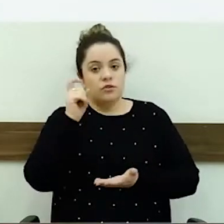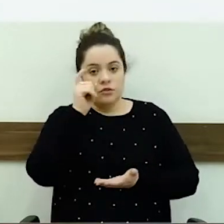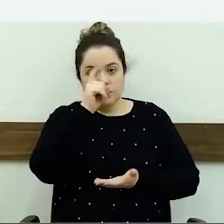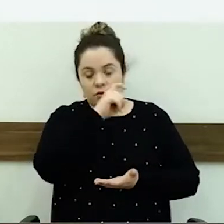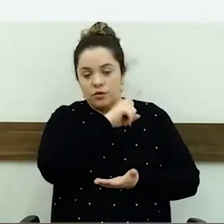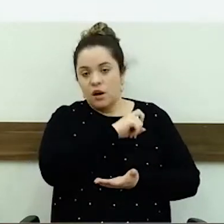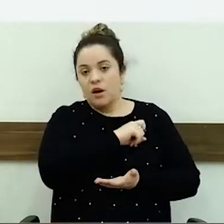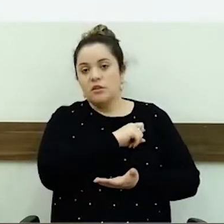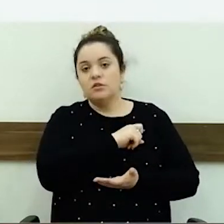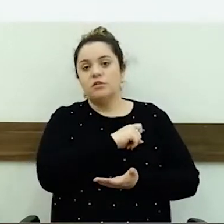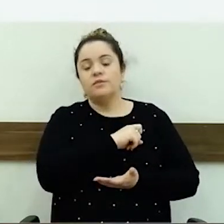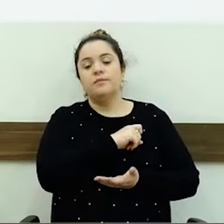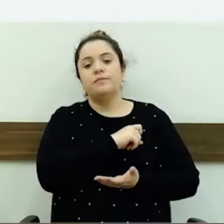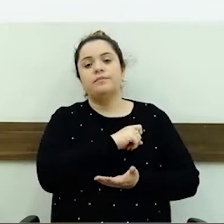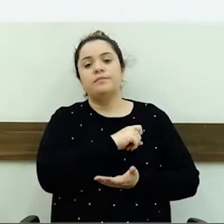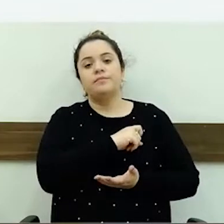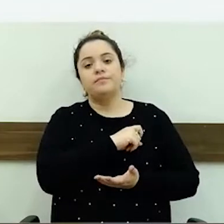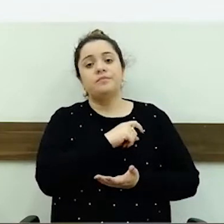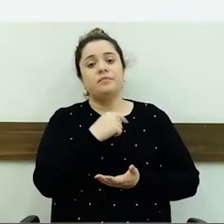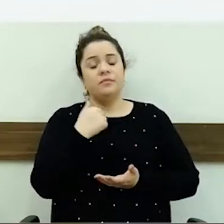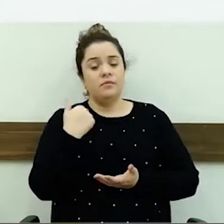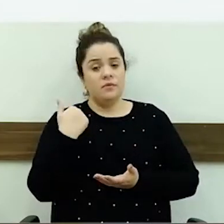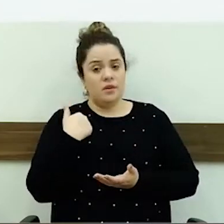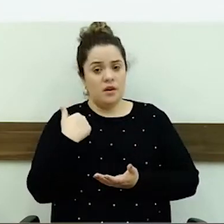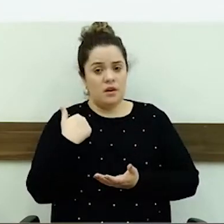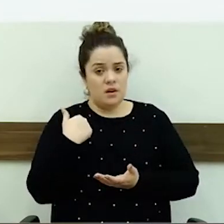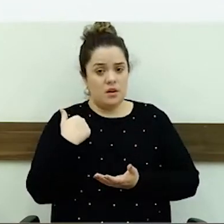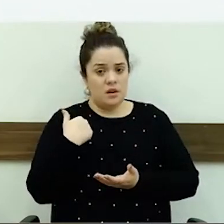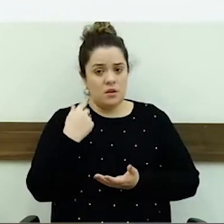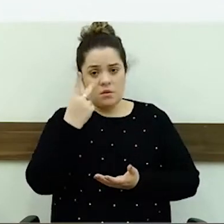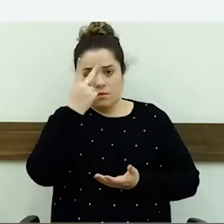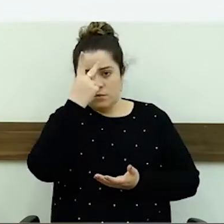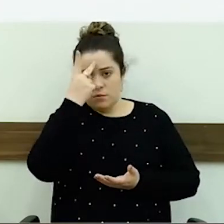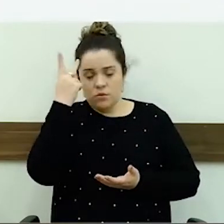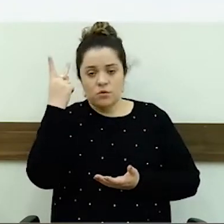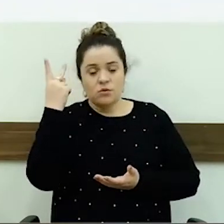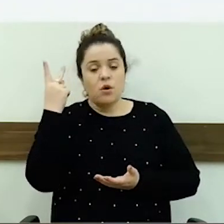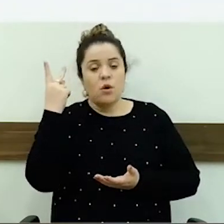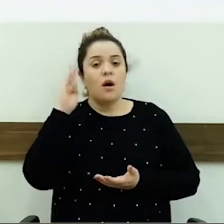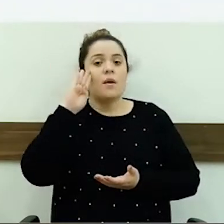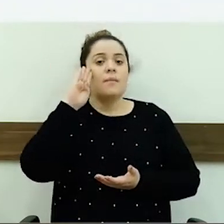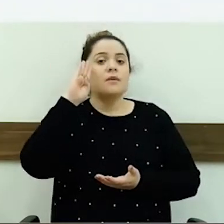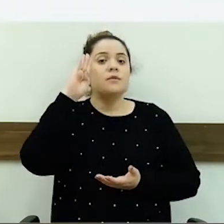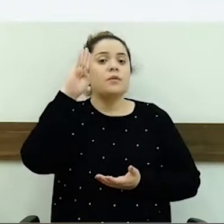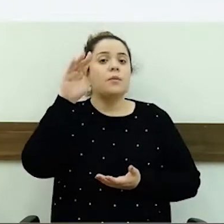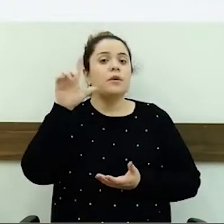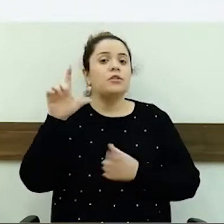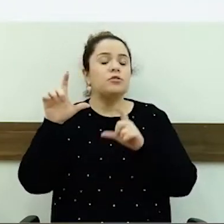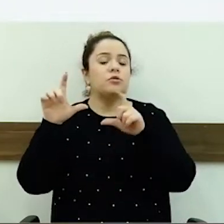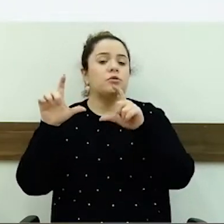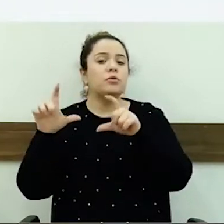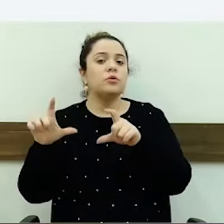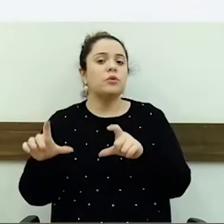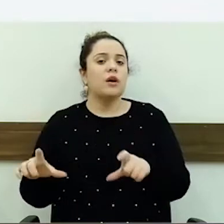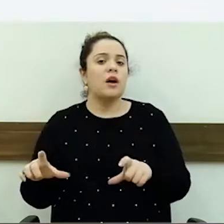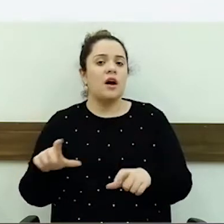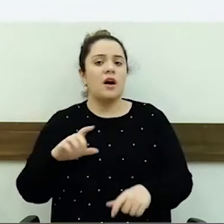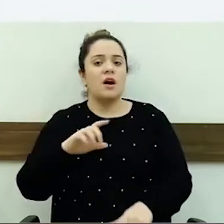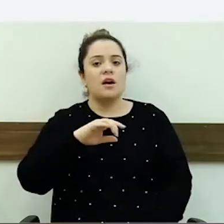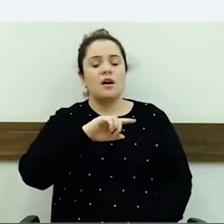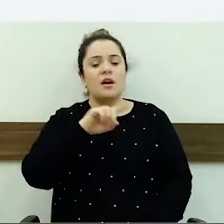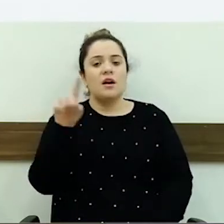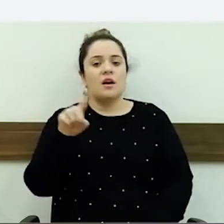Então, eu fui procurada por alguns munícipes, principalmente naquela região do Jardim